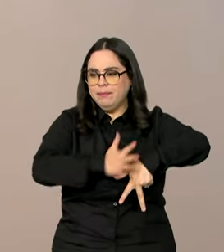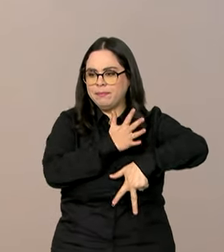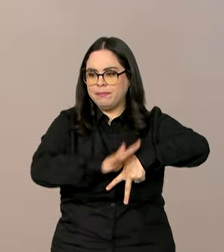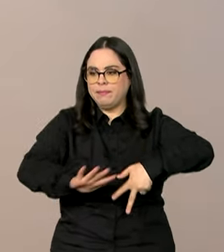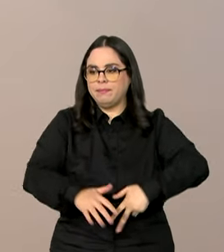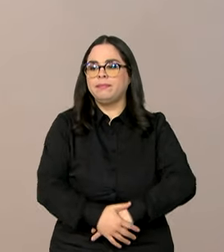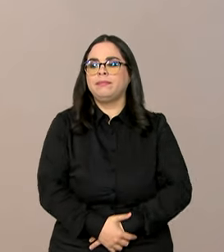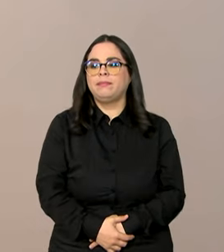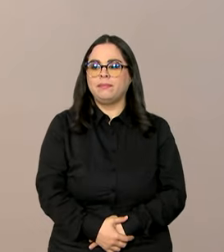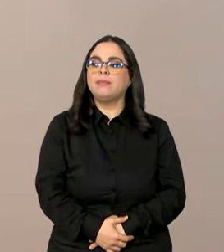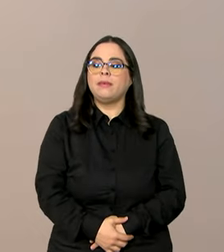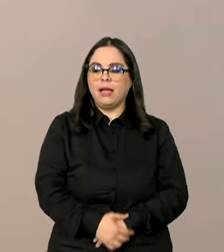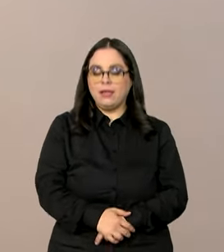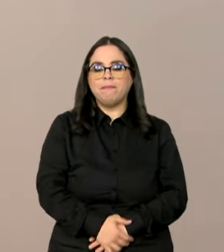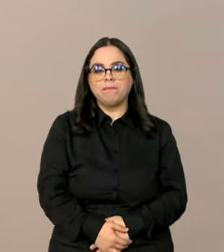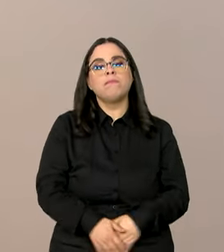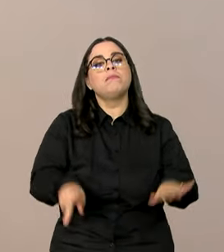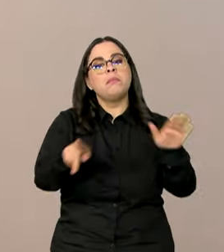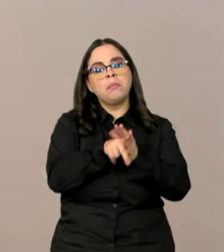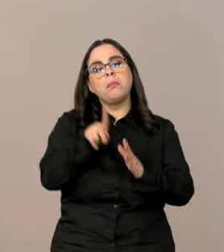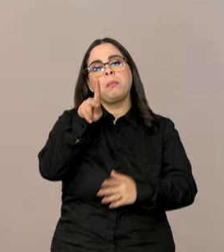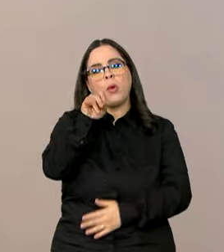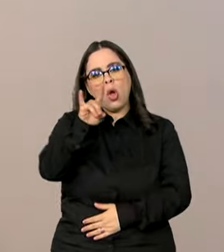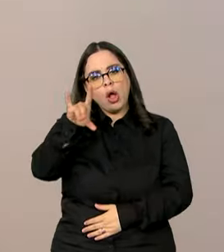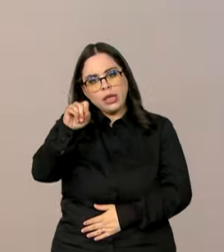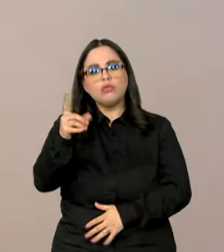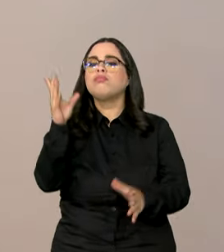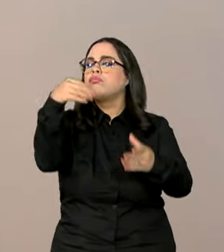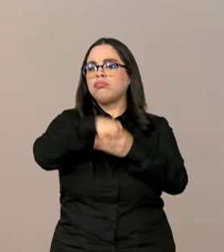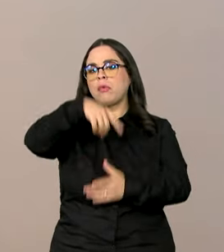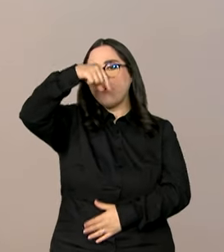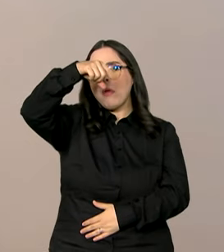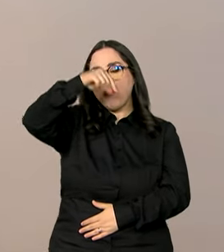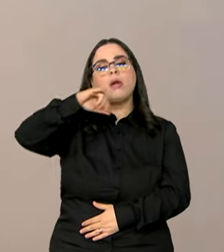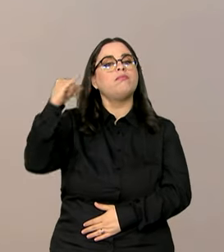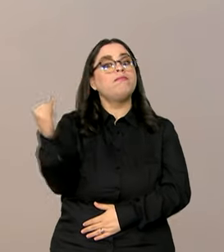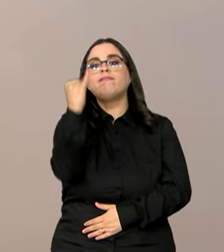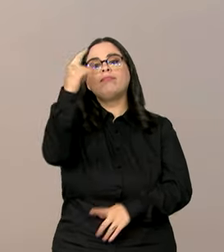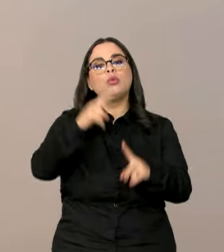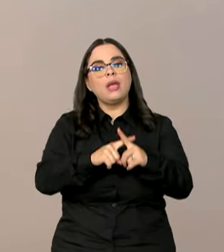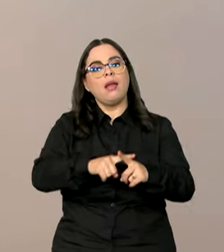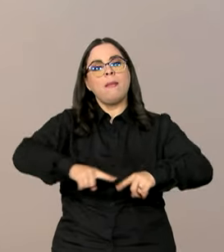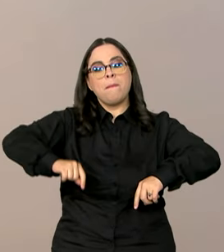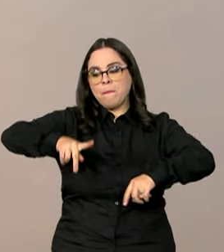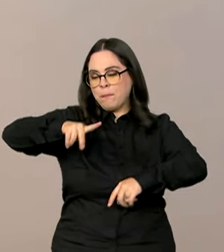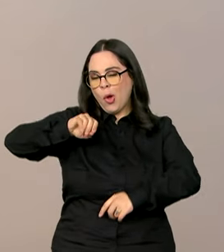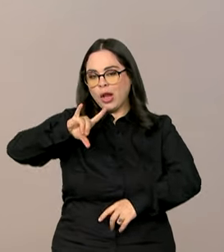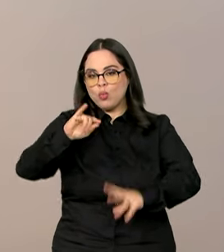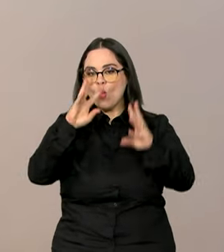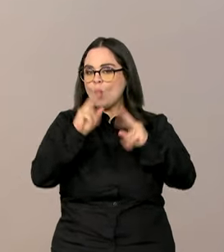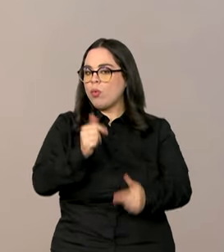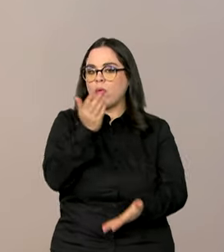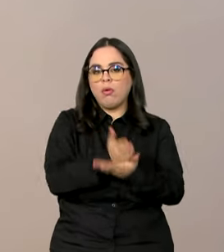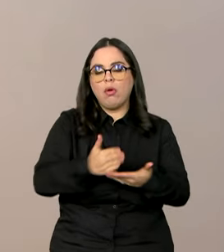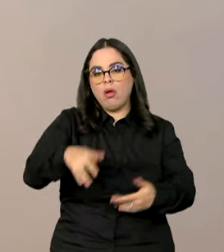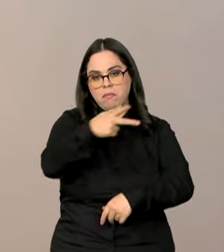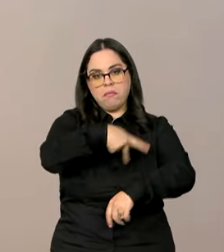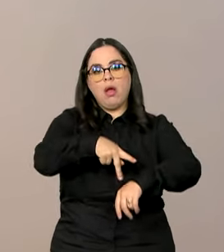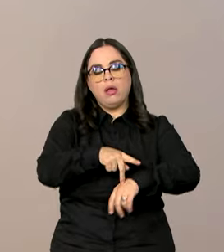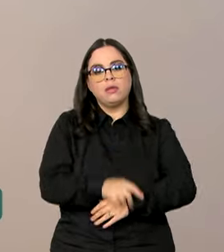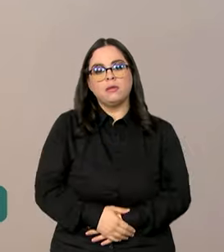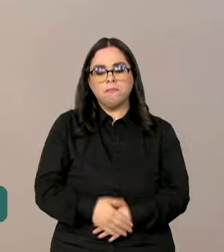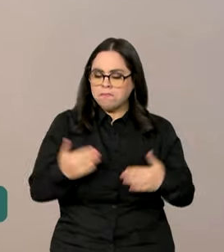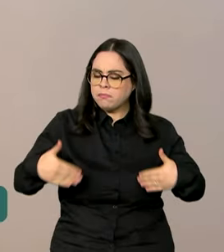como a vacina da gotinha, ela foi muito importante para eliminarmos a paralisia infantil do nosso país. Porém, agora, o